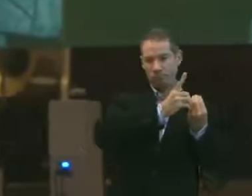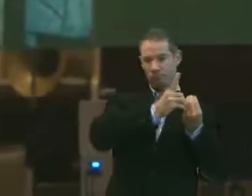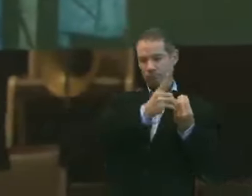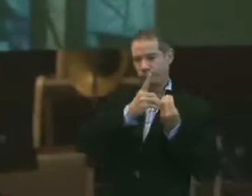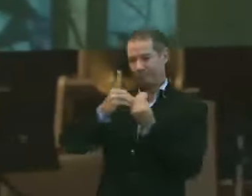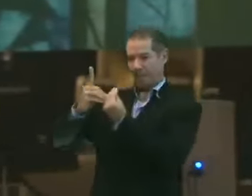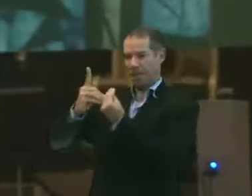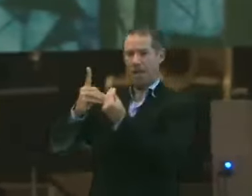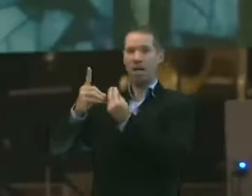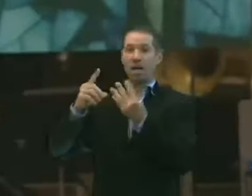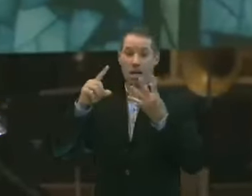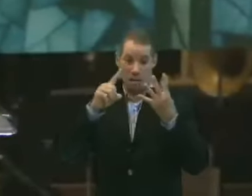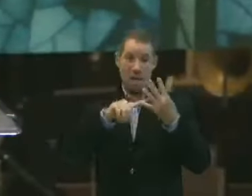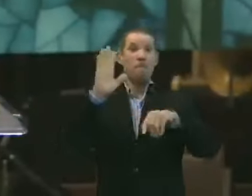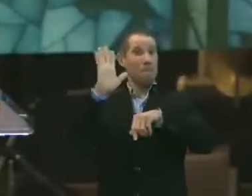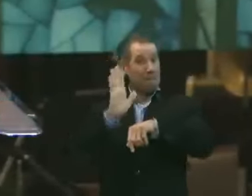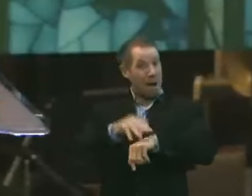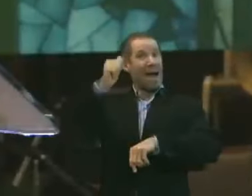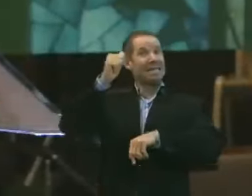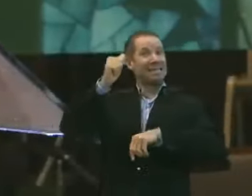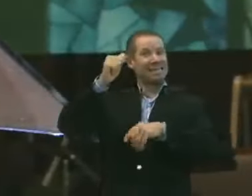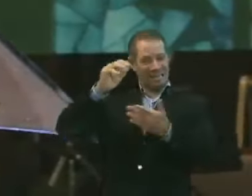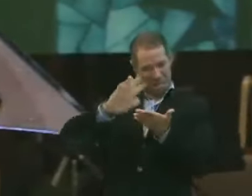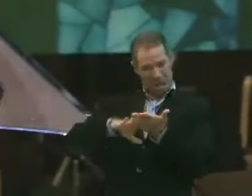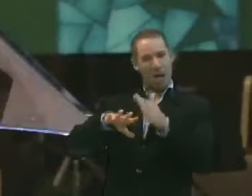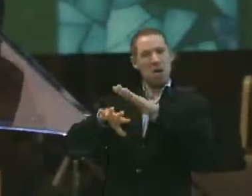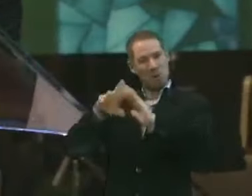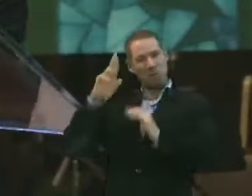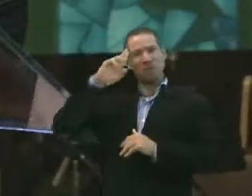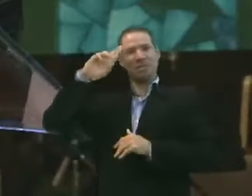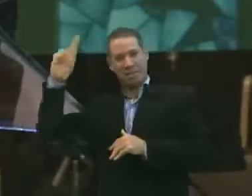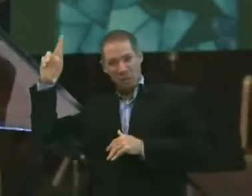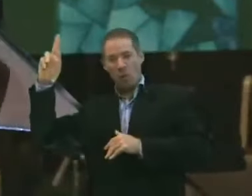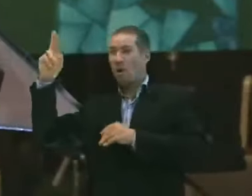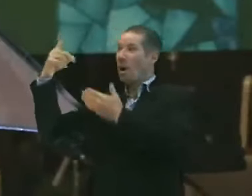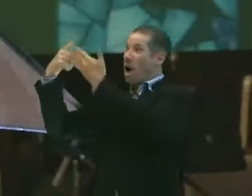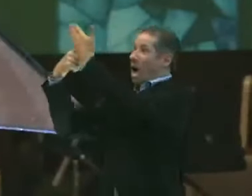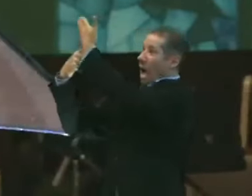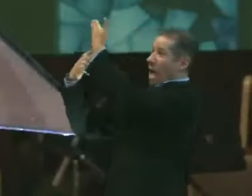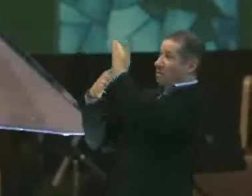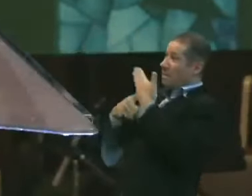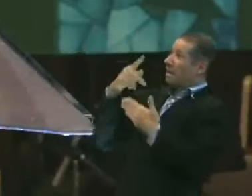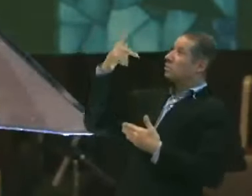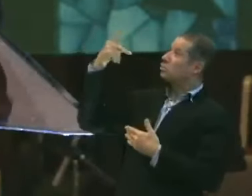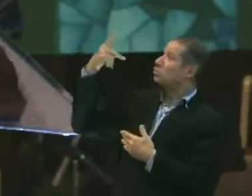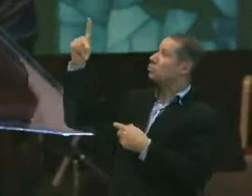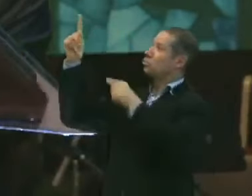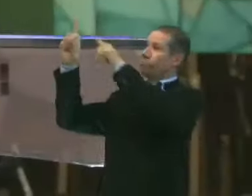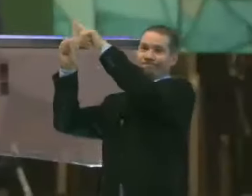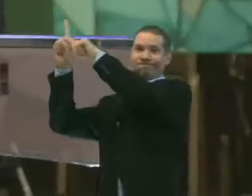Mas não é só isso. As mãos do Senhor também revelam a Sua vontade.